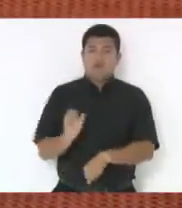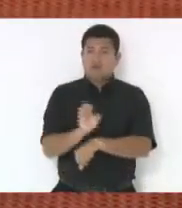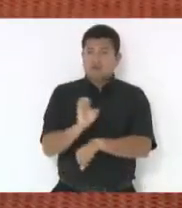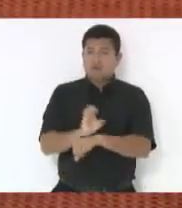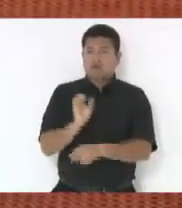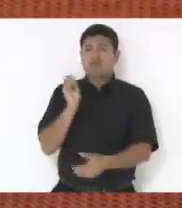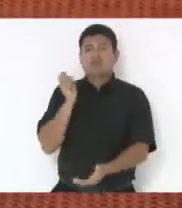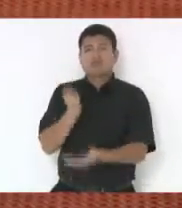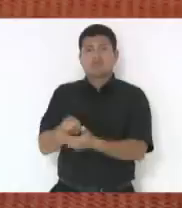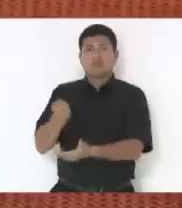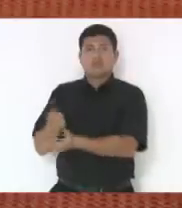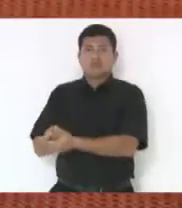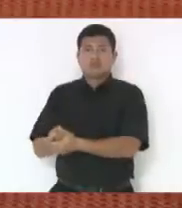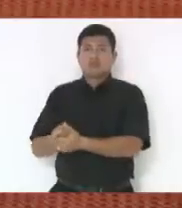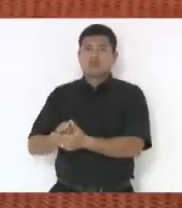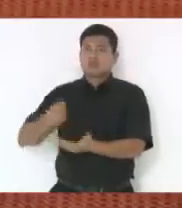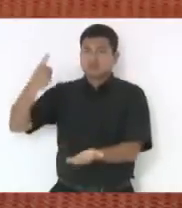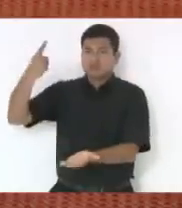inadiáveis.